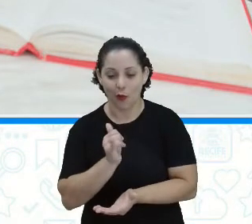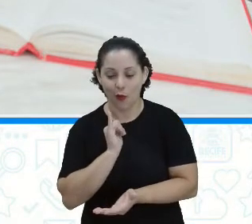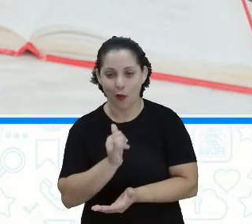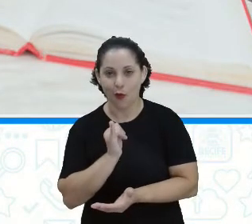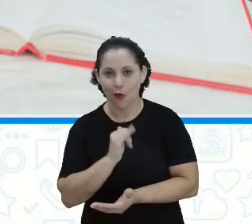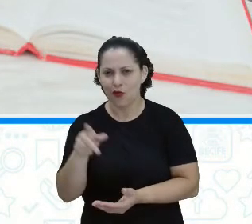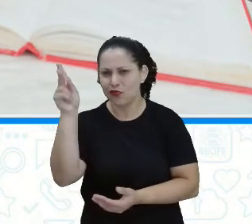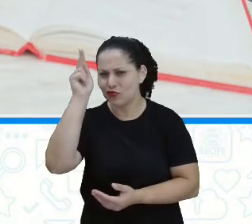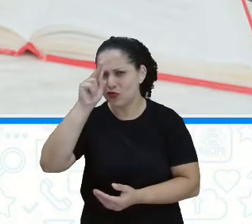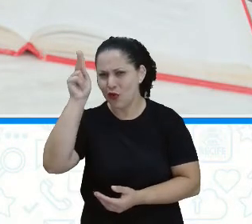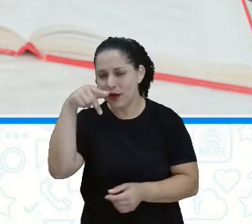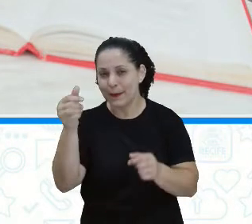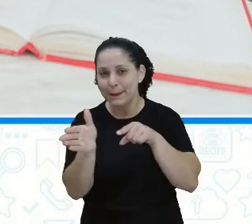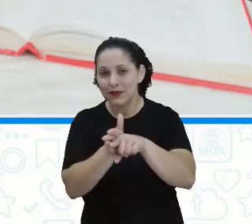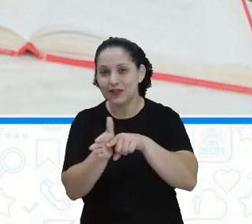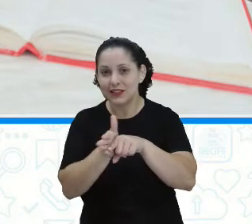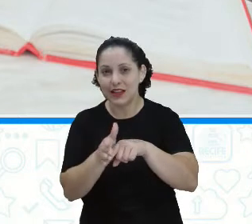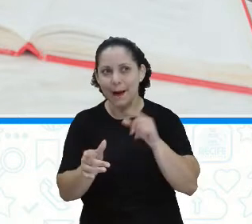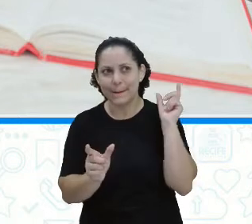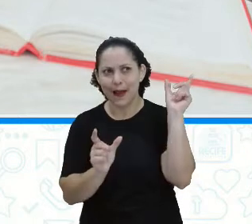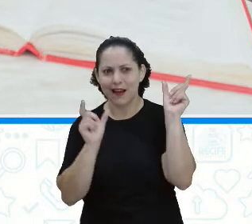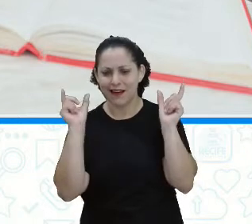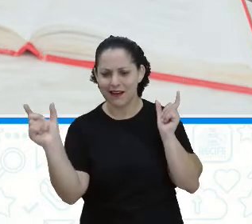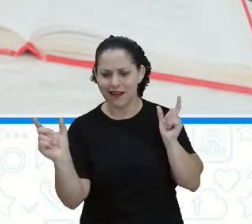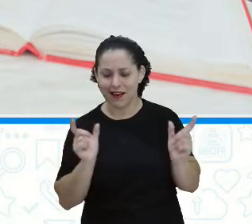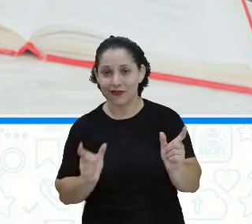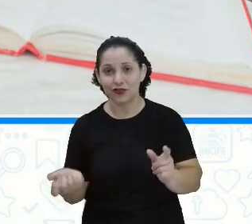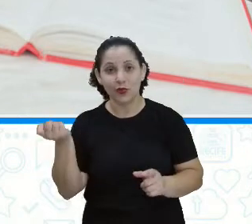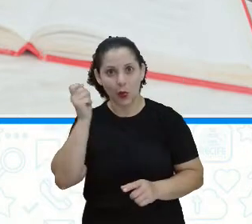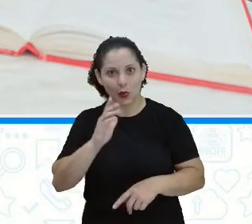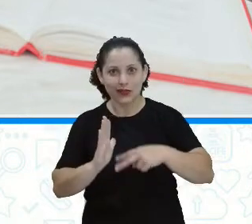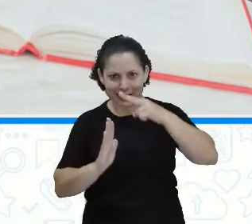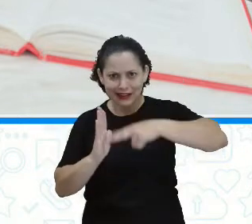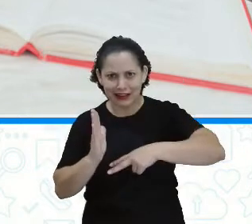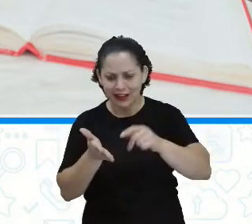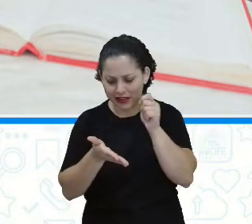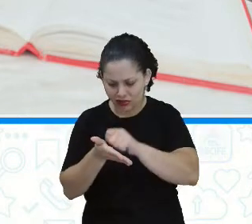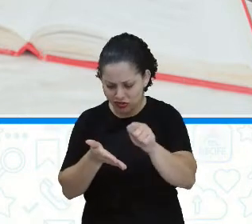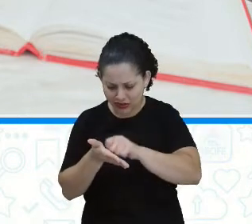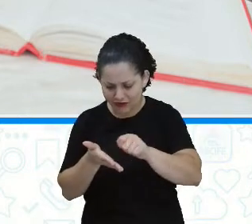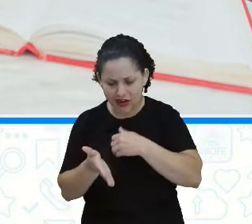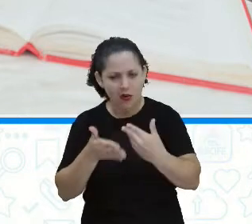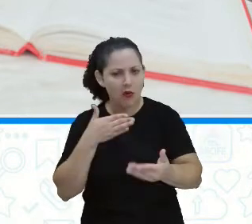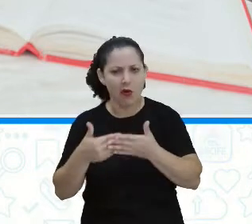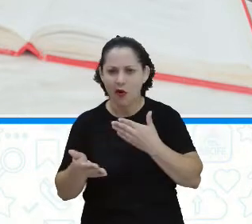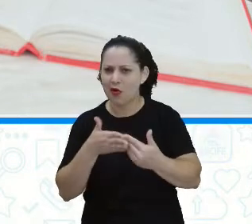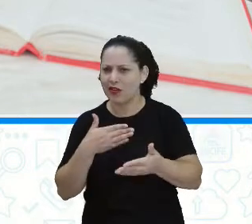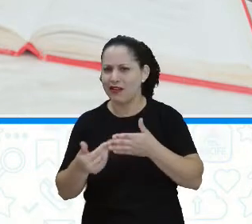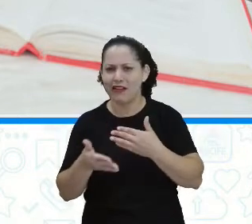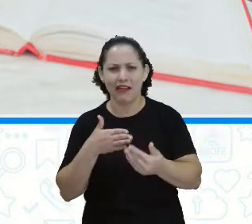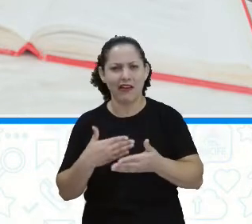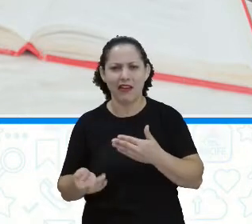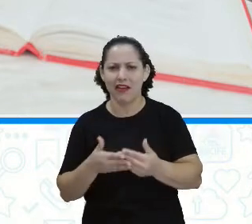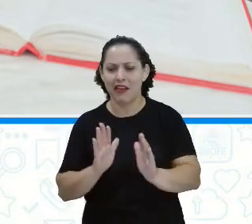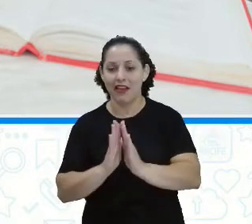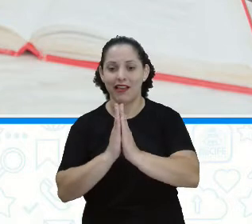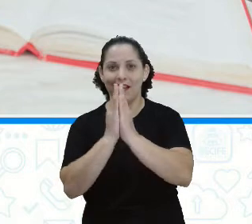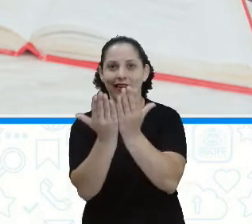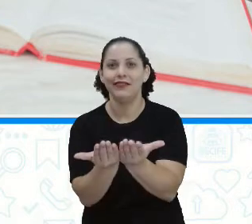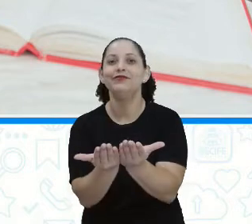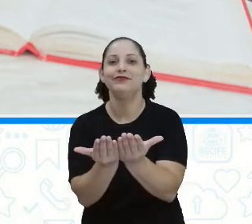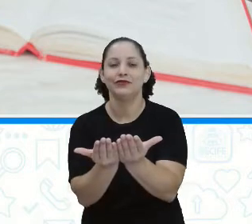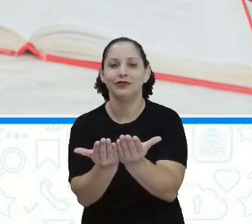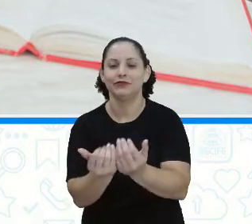palavras que você já consegue ler. E escreva no seu caderno. Você olha aí. Qualquer livro. Pode até visitar a árvore do livro e escolher um, né?